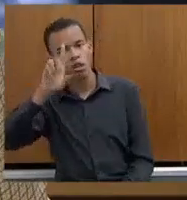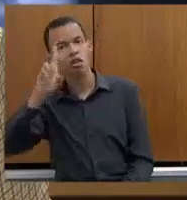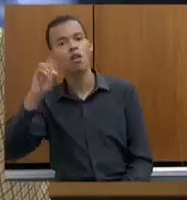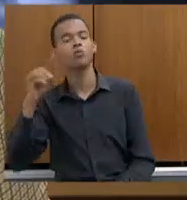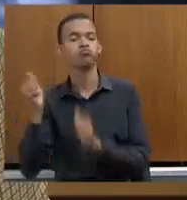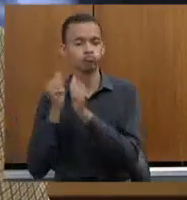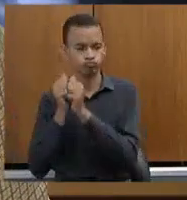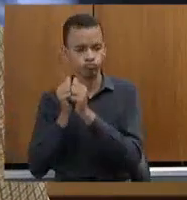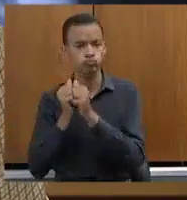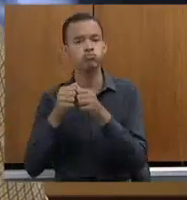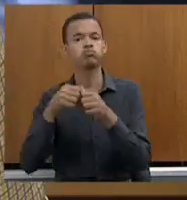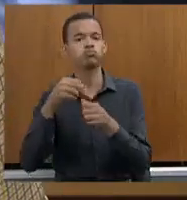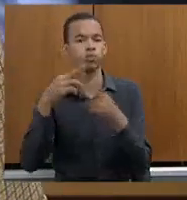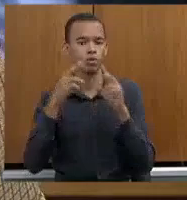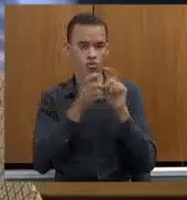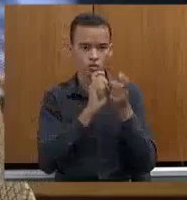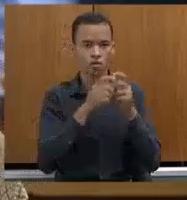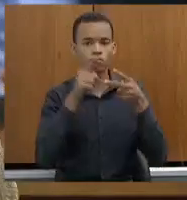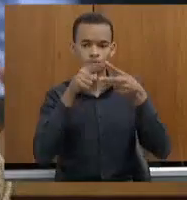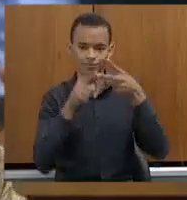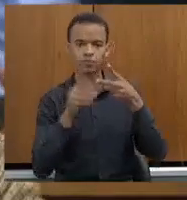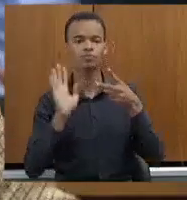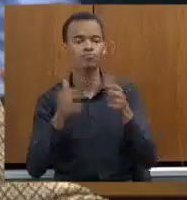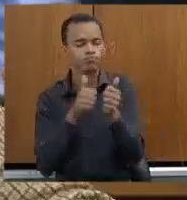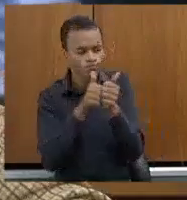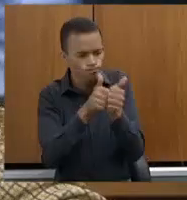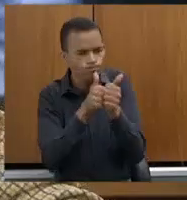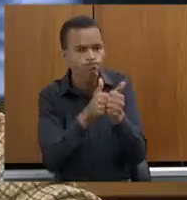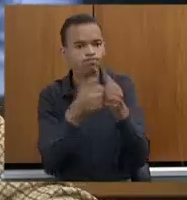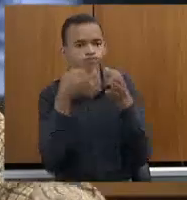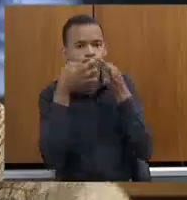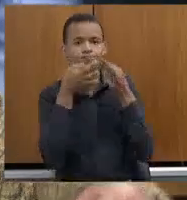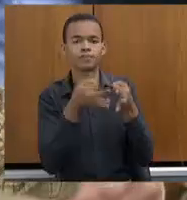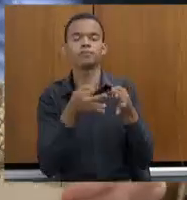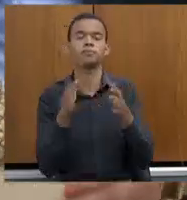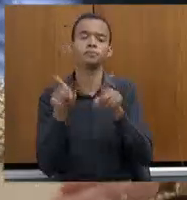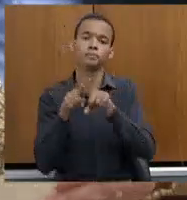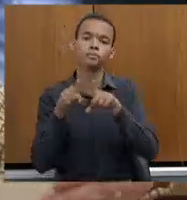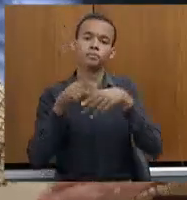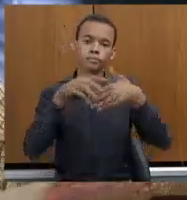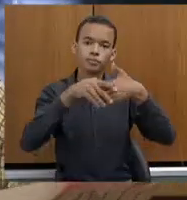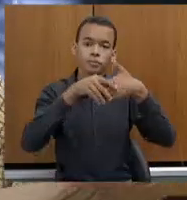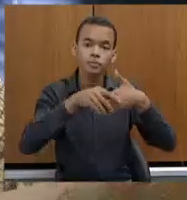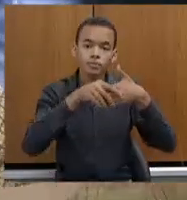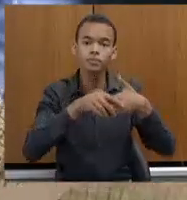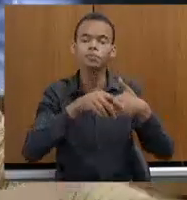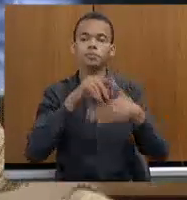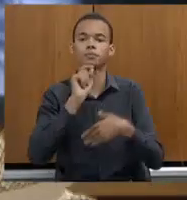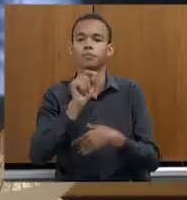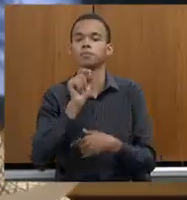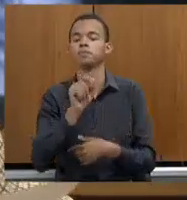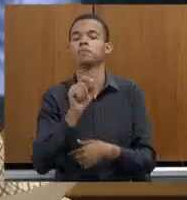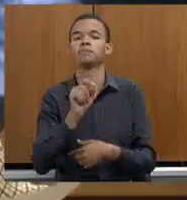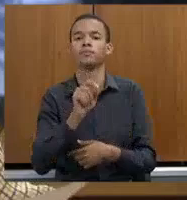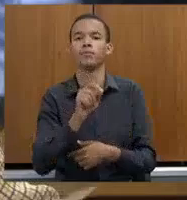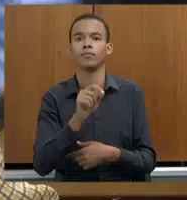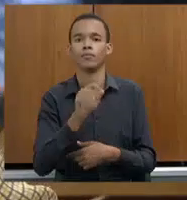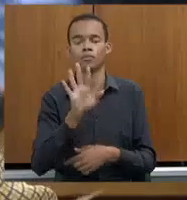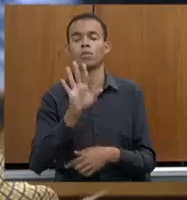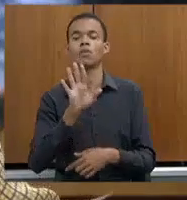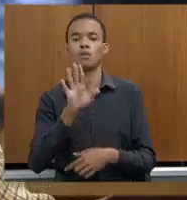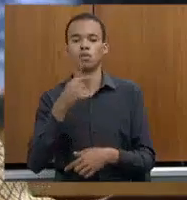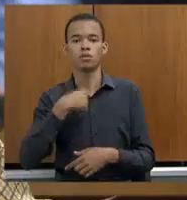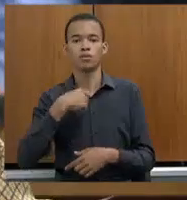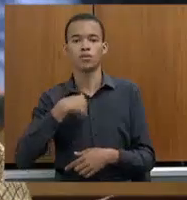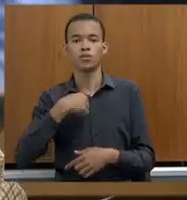as duas partes da reunião, muito empenhado. E eu quero cumprimentar também... Eu vou ser